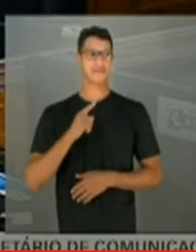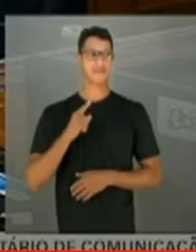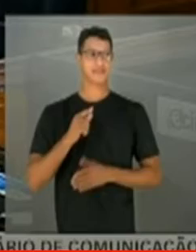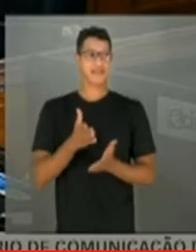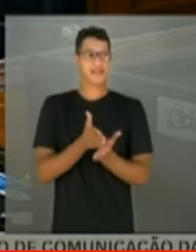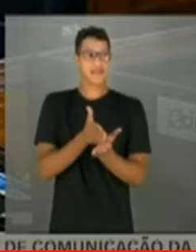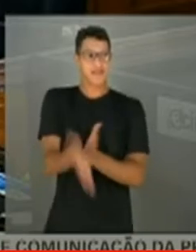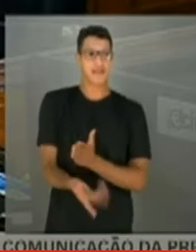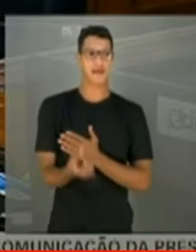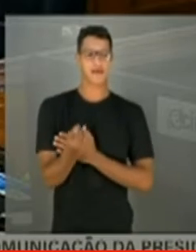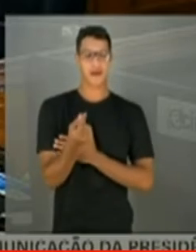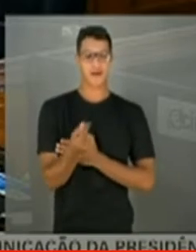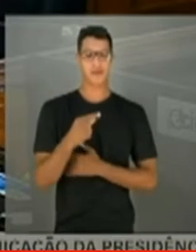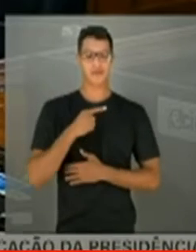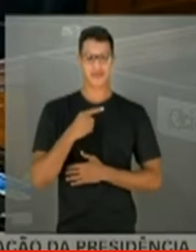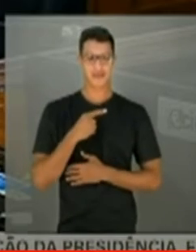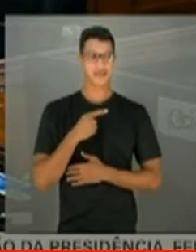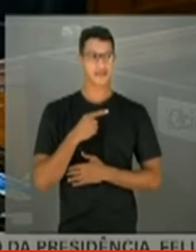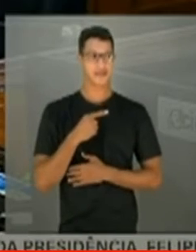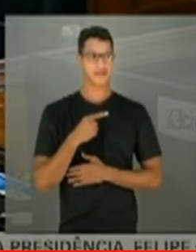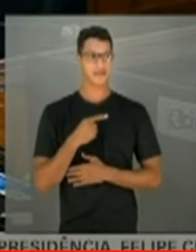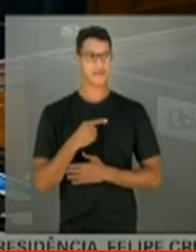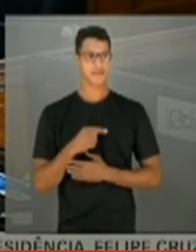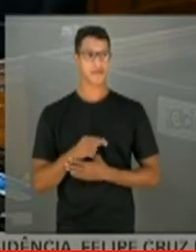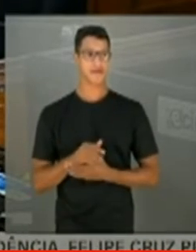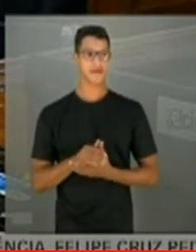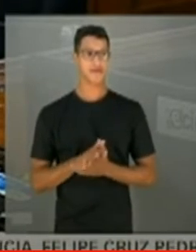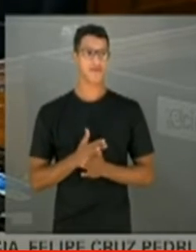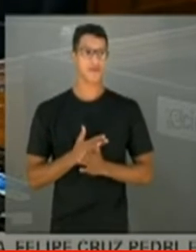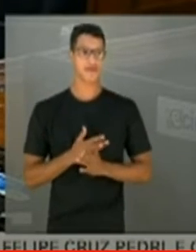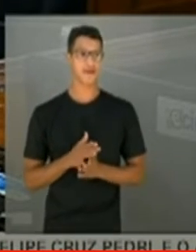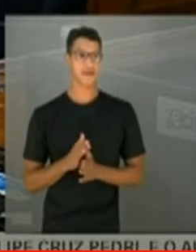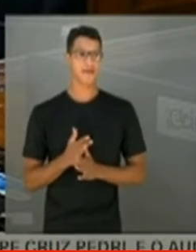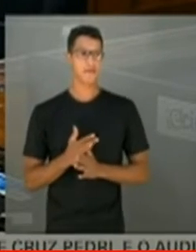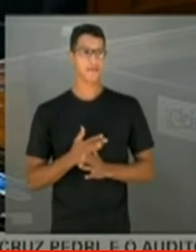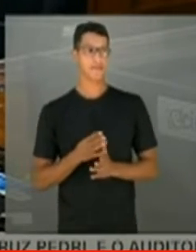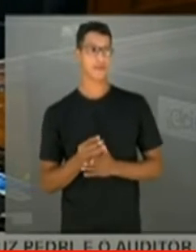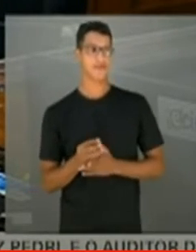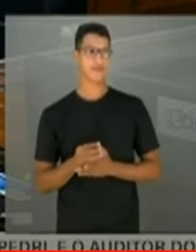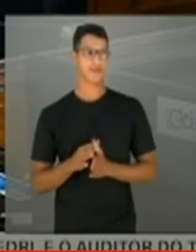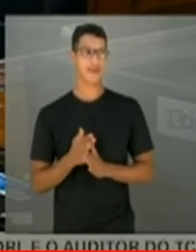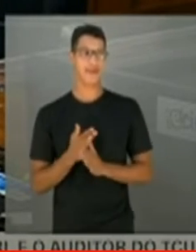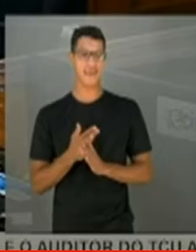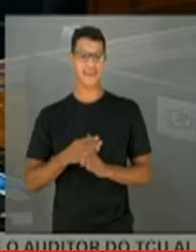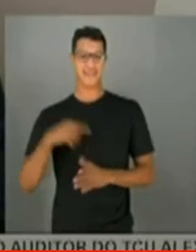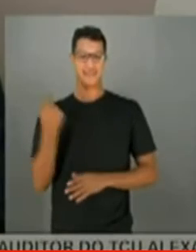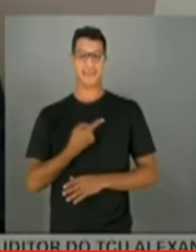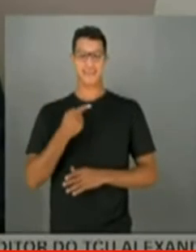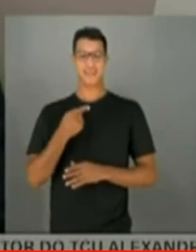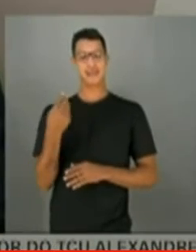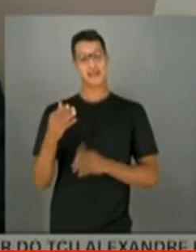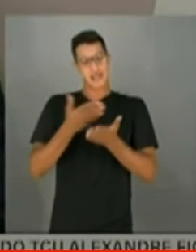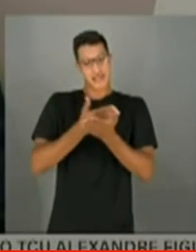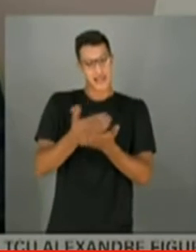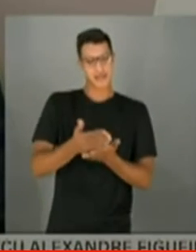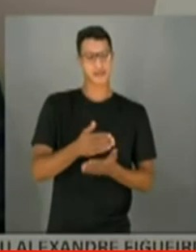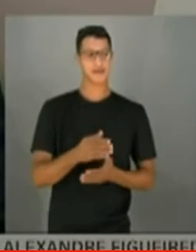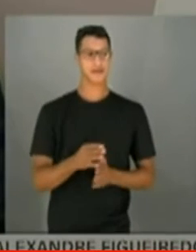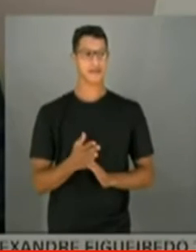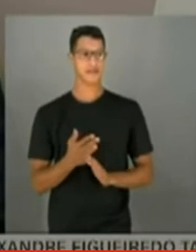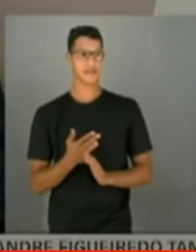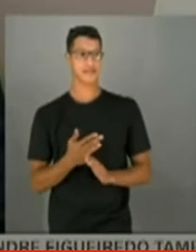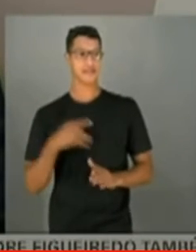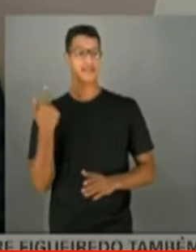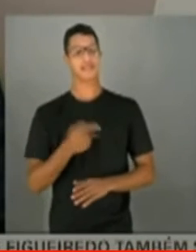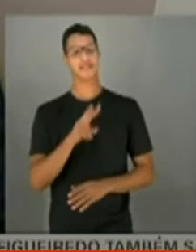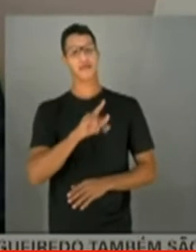desviar os recursos, de não ter programação, de comprar emergencial. interesse ou iniciativa, ou interesse ou iniciativa, senador. É